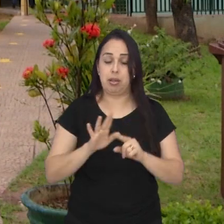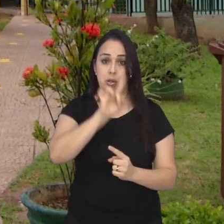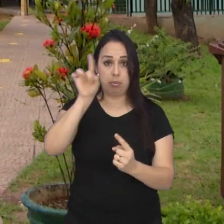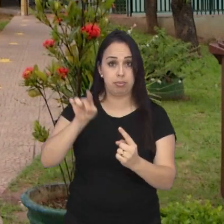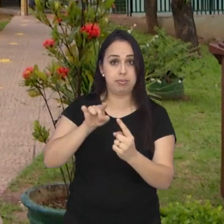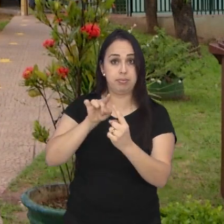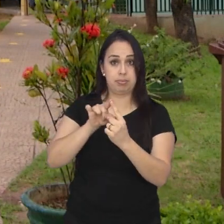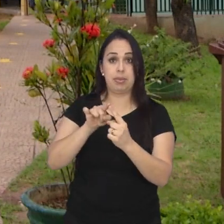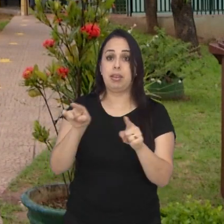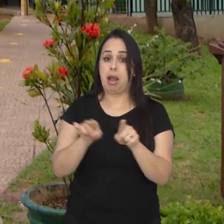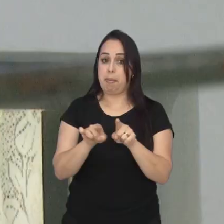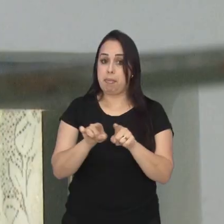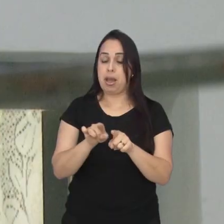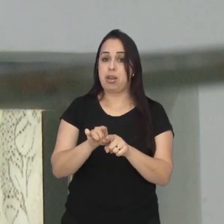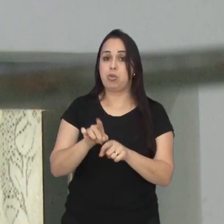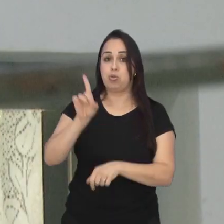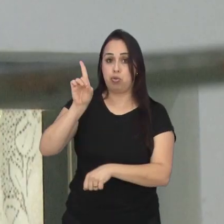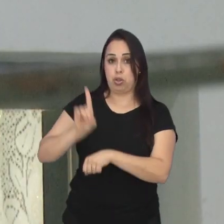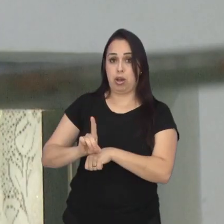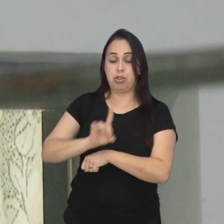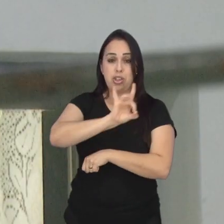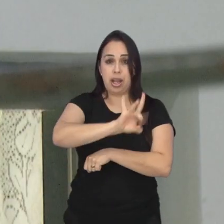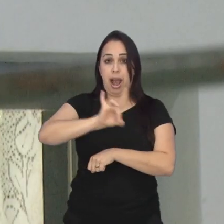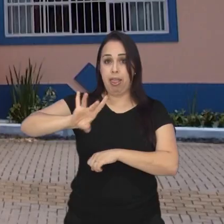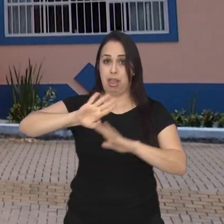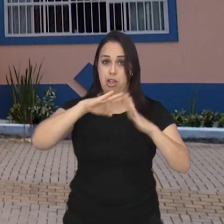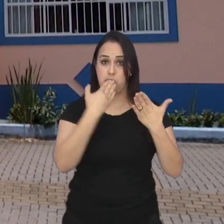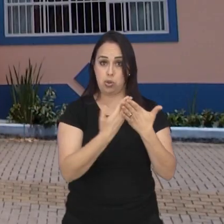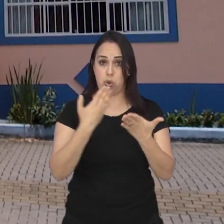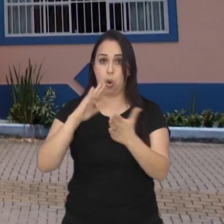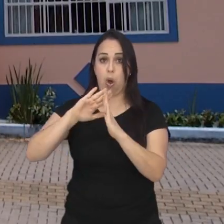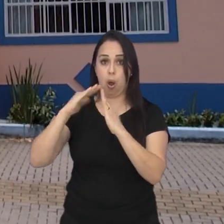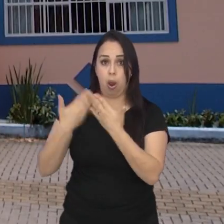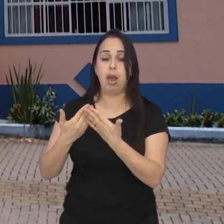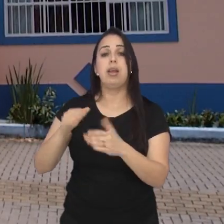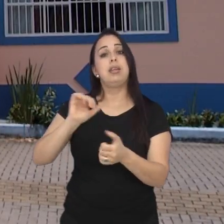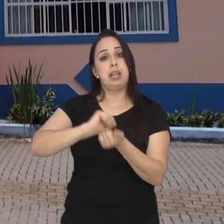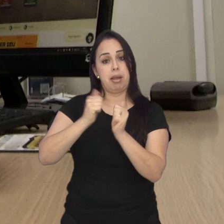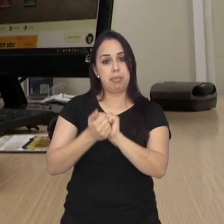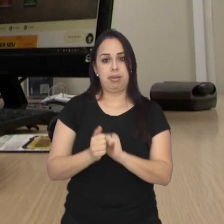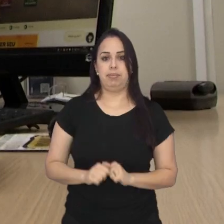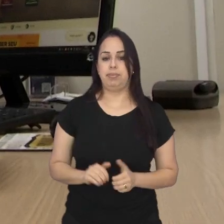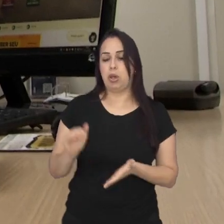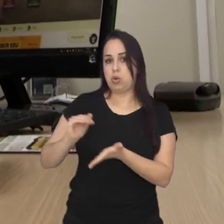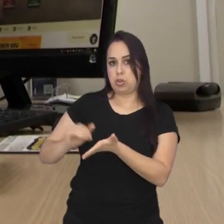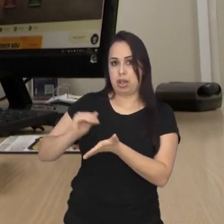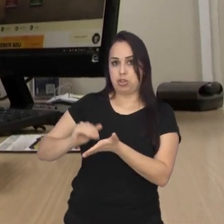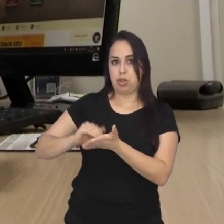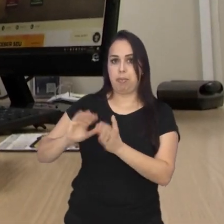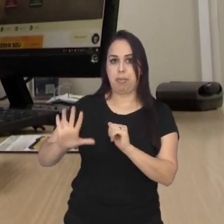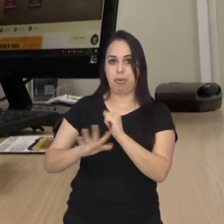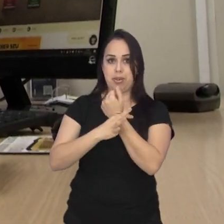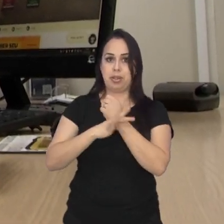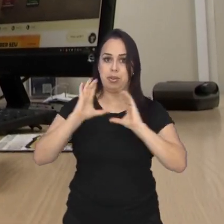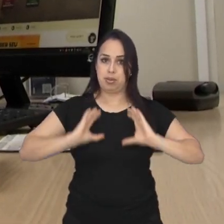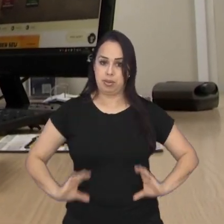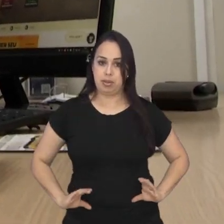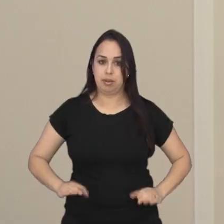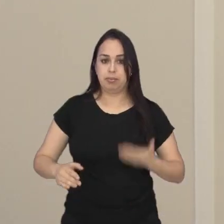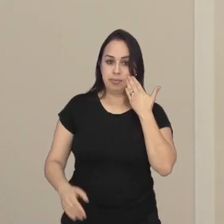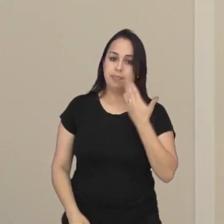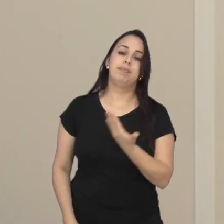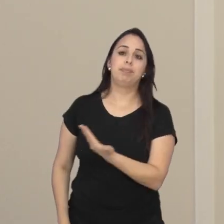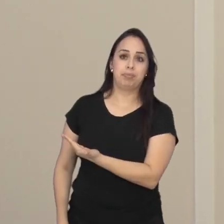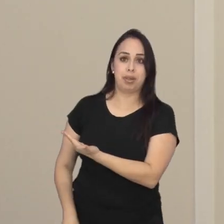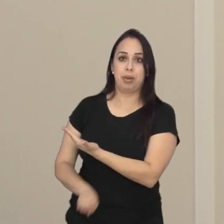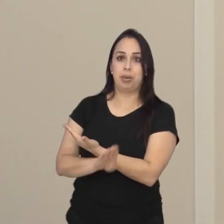objetivos, caberá também aos gestores de cada escola fazerem adequações. O secretário de Proteção ao Cidadão,